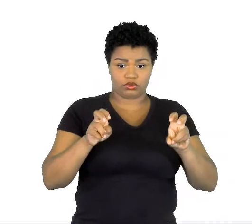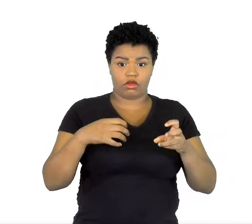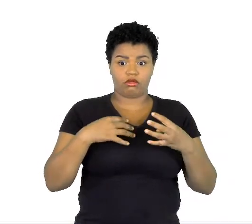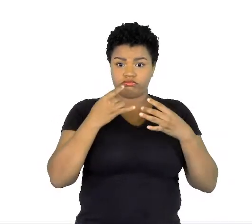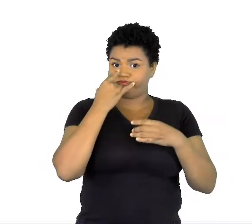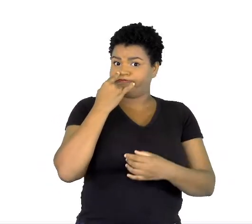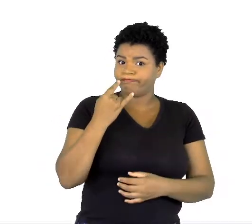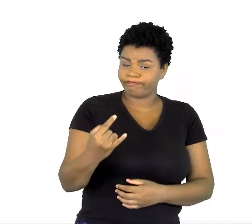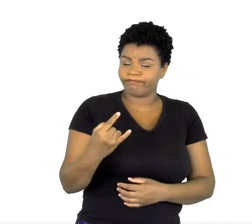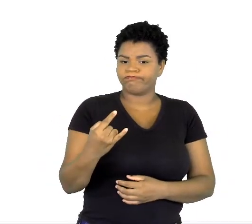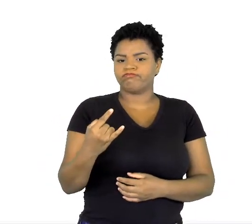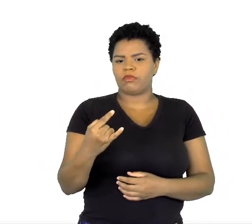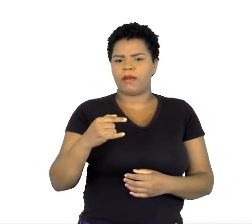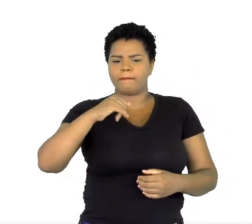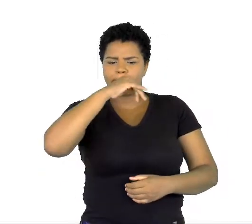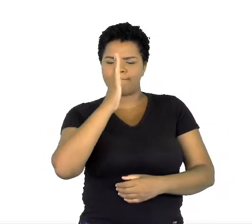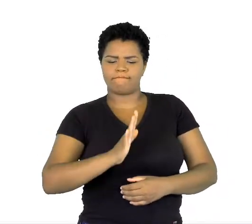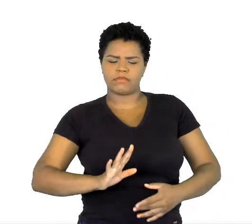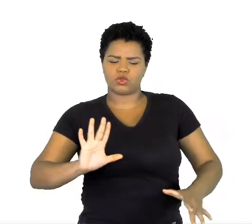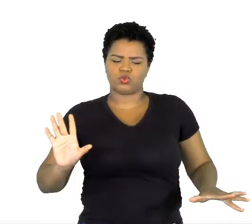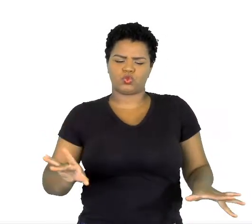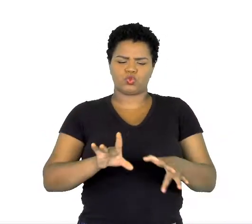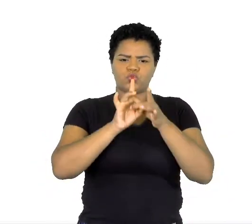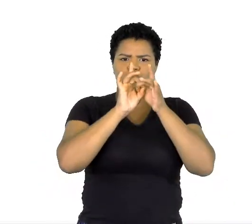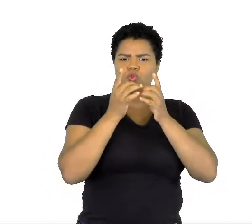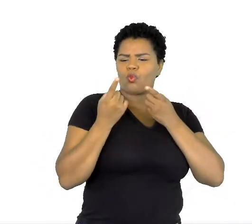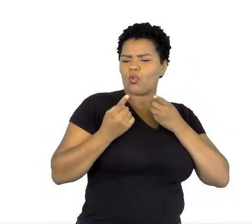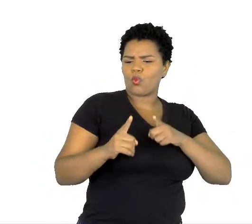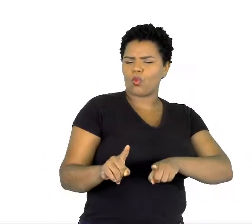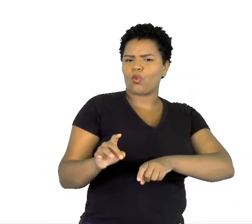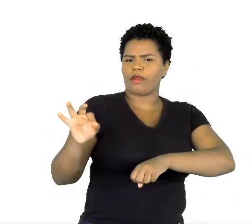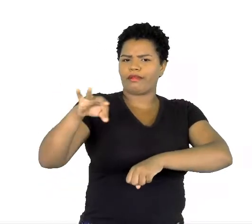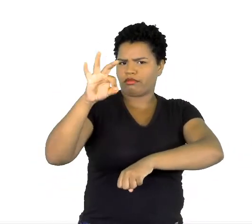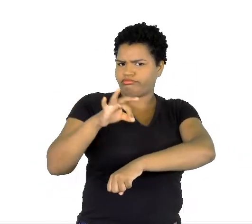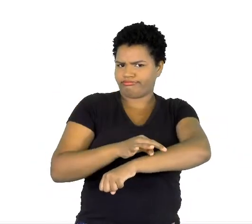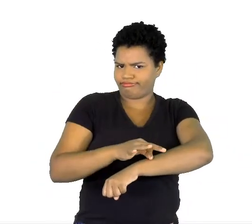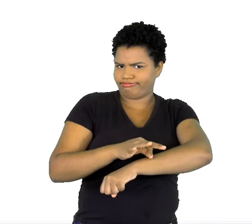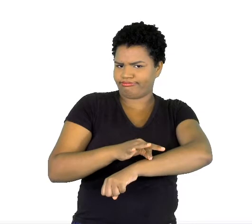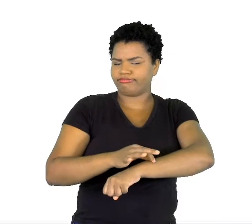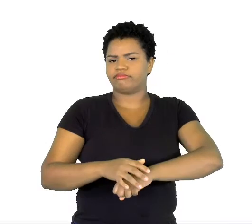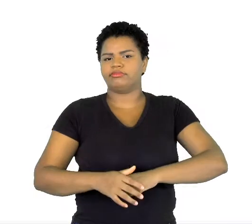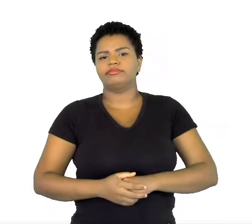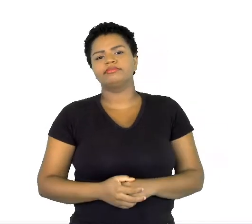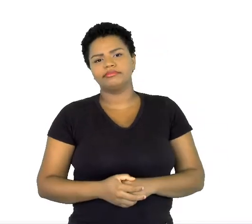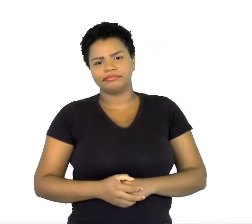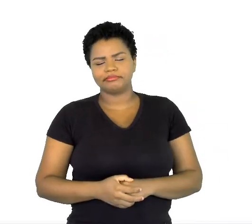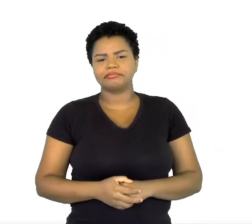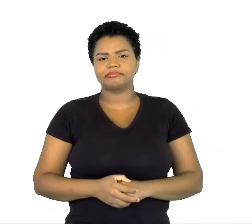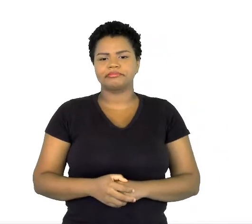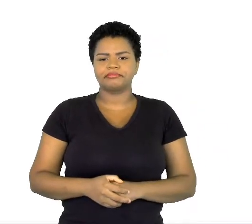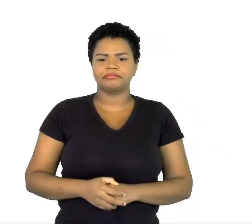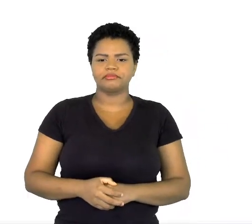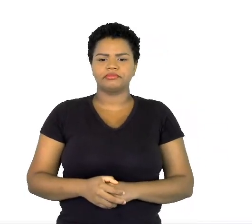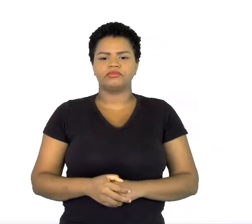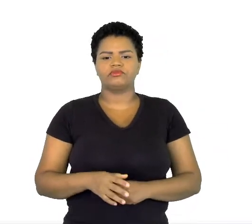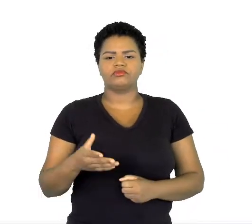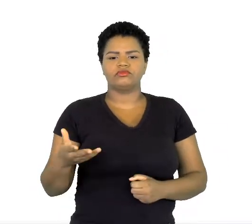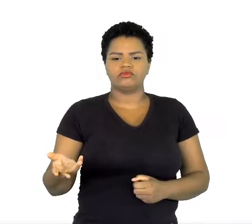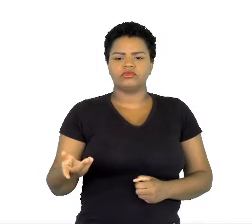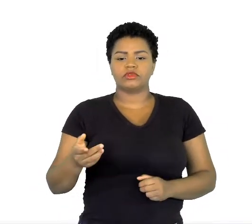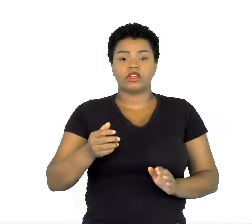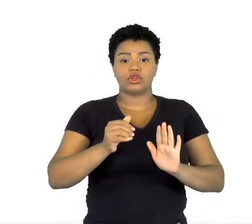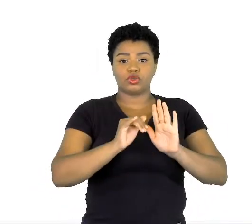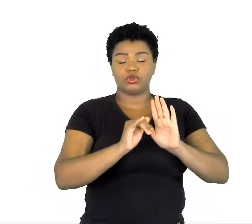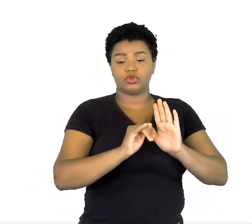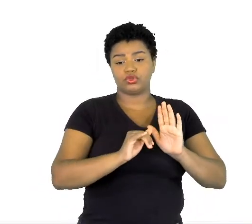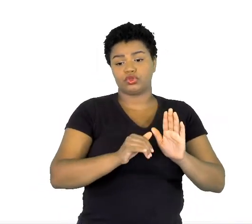Tá chamando bem a atenção porque todo o Brasil está se unindo contra a Dengue. Instrucional, a presença de instrução,